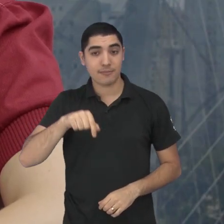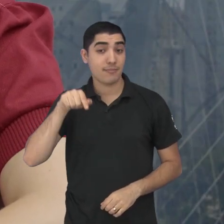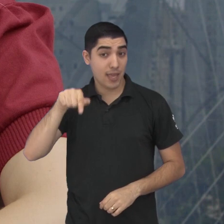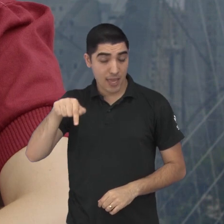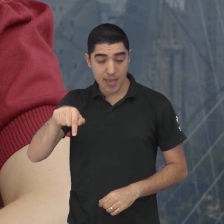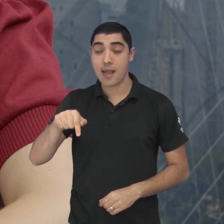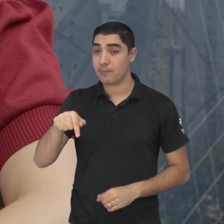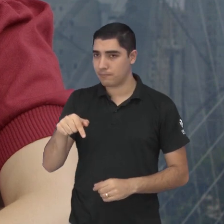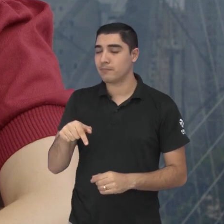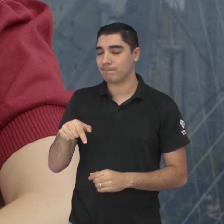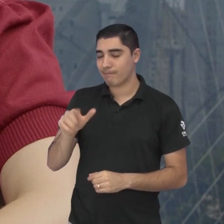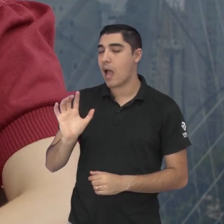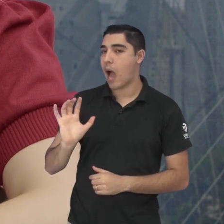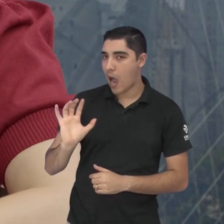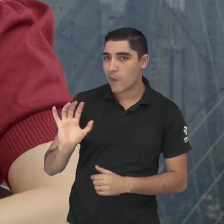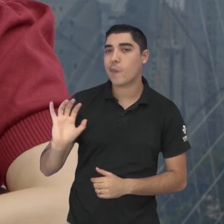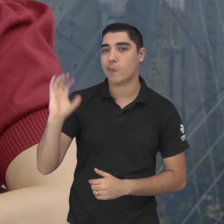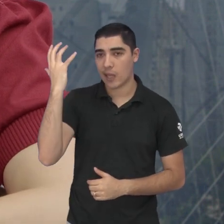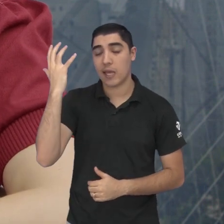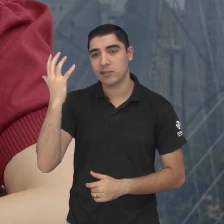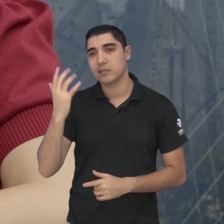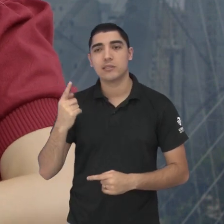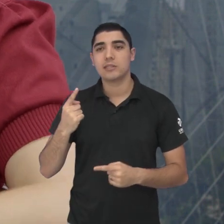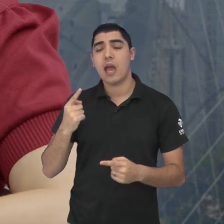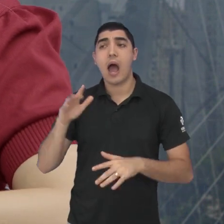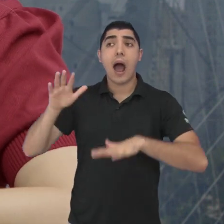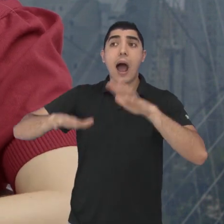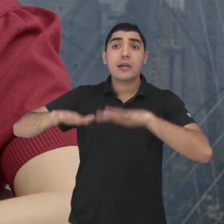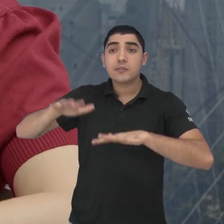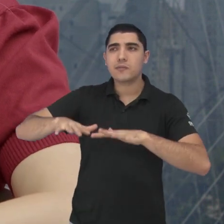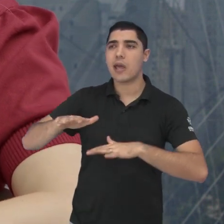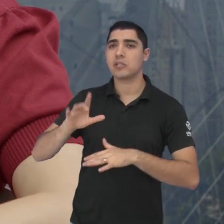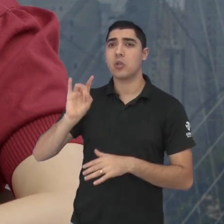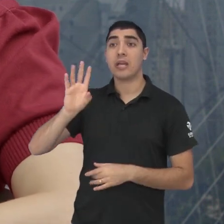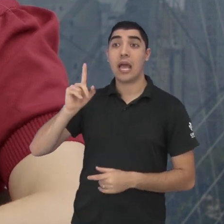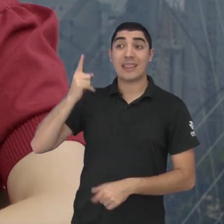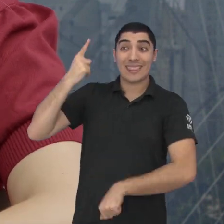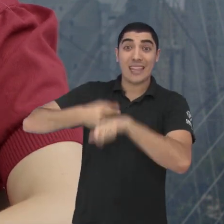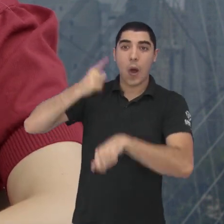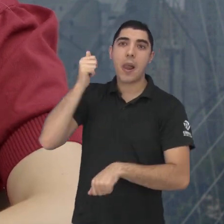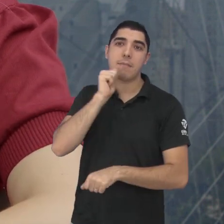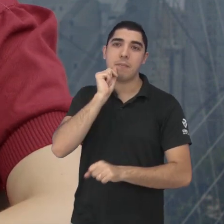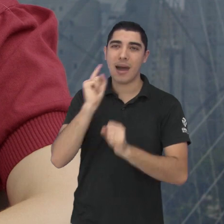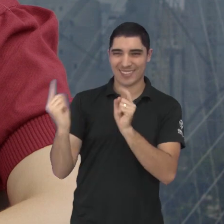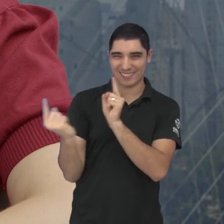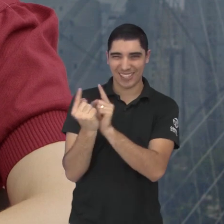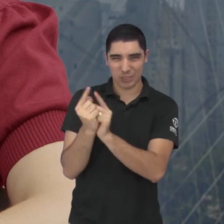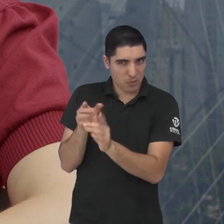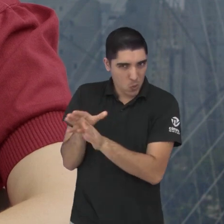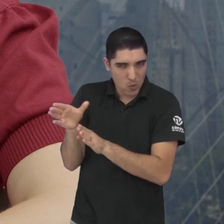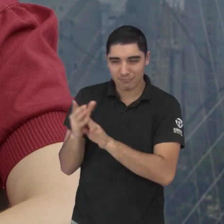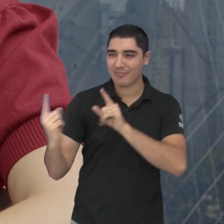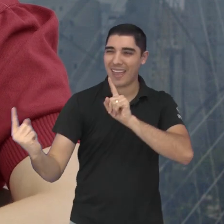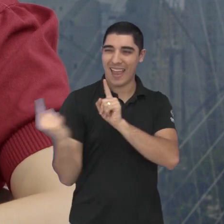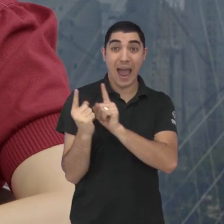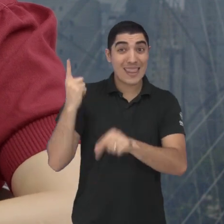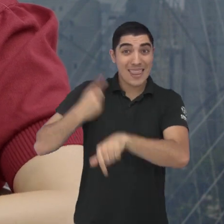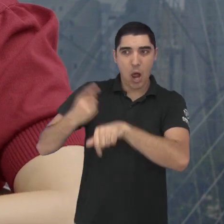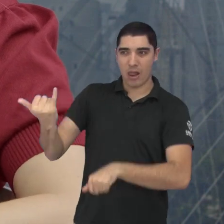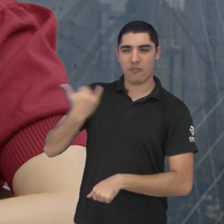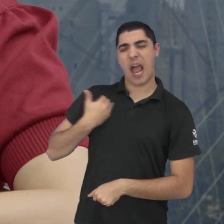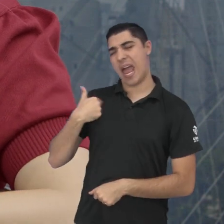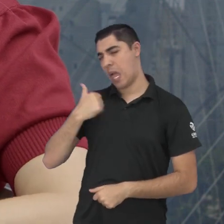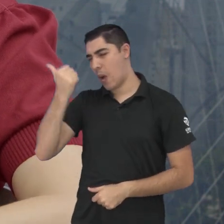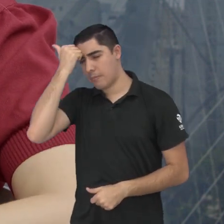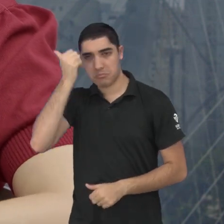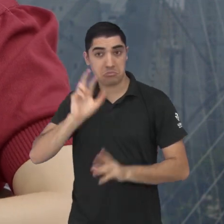recorrente. Às vezes, não num primeiro momento, né? Logo que essa mãe chega para a orientação. Mas, no decorrer